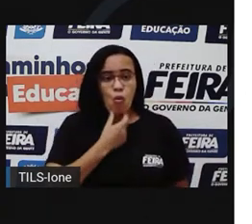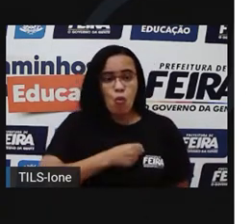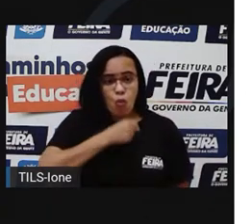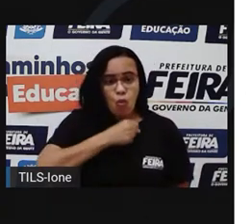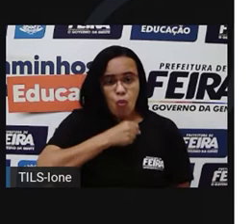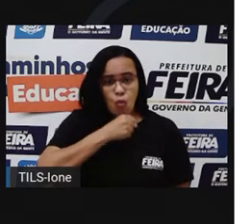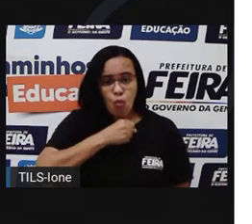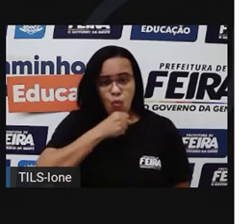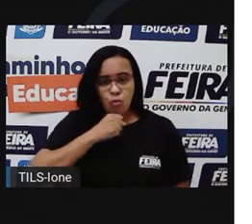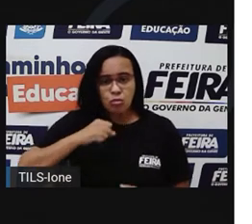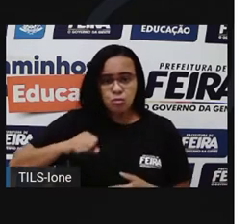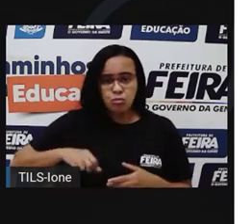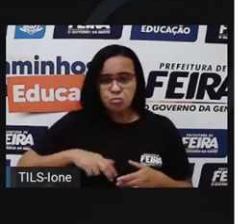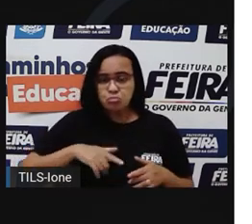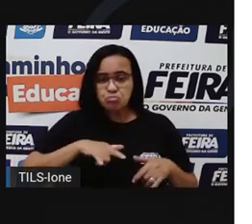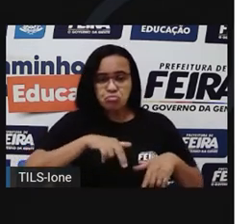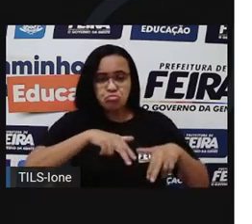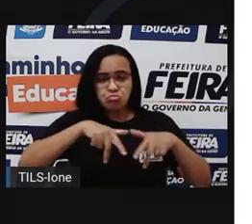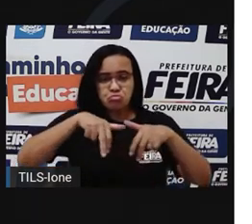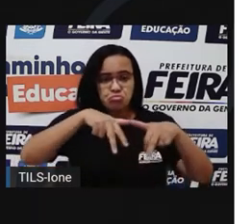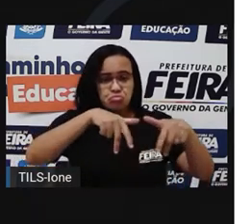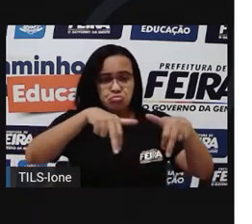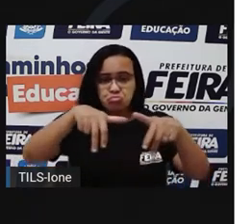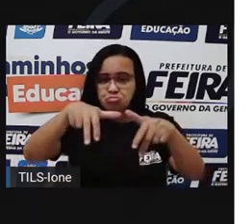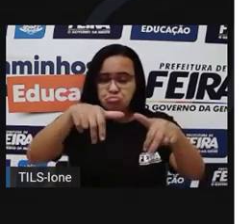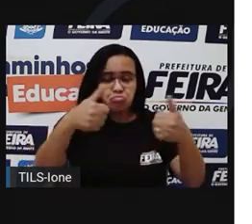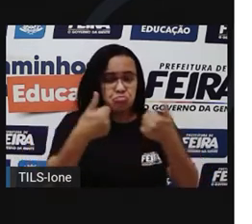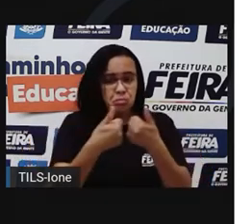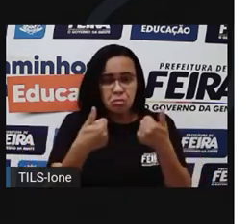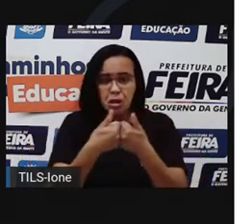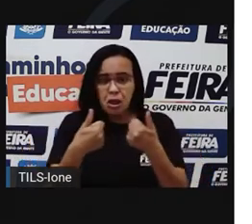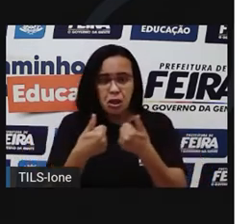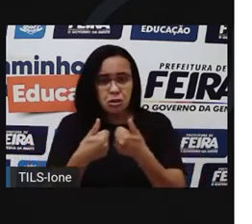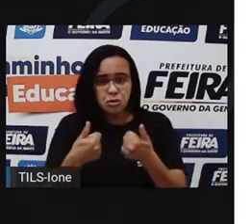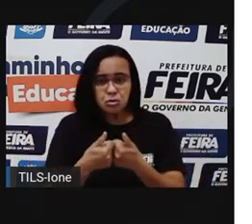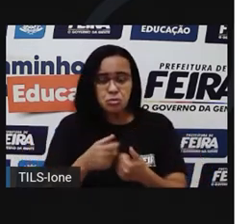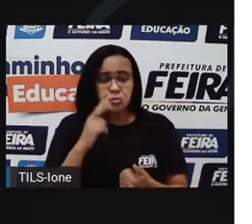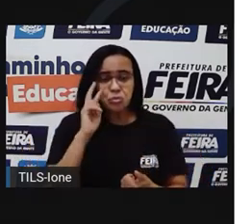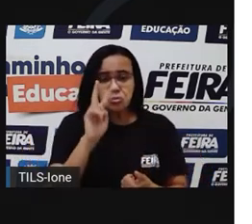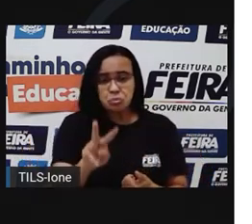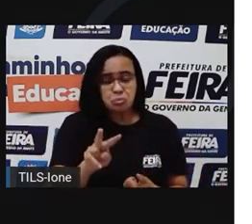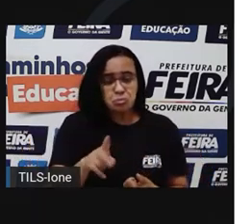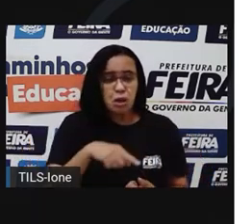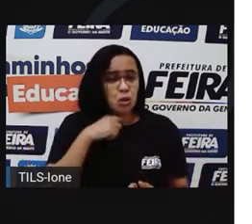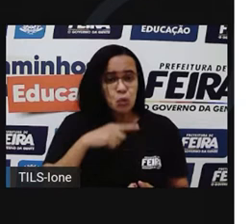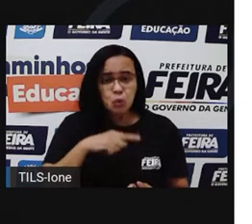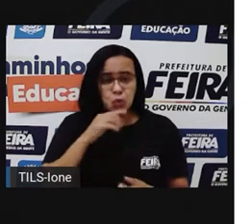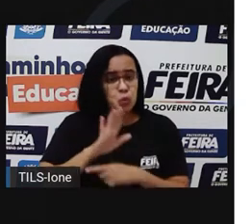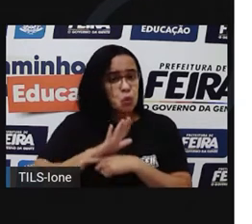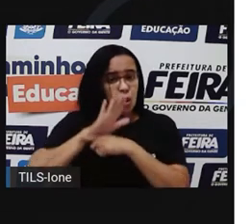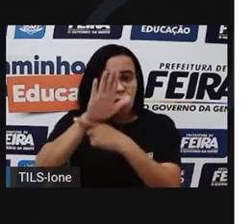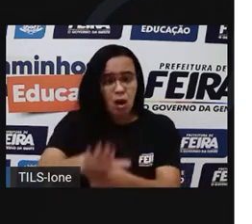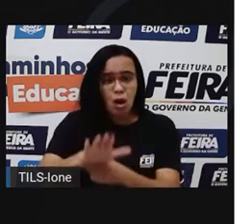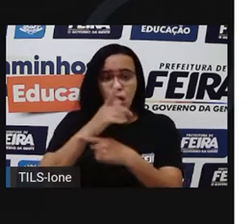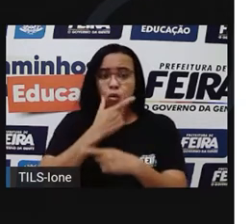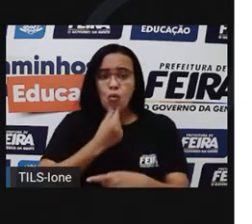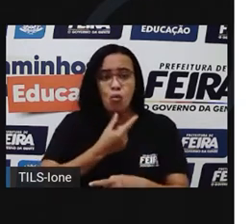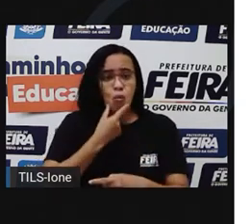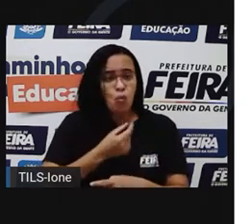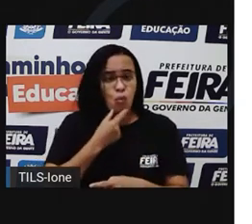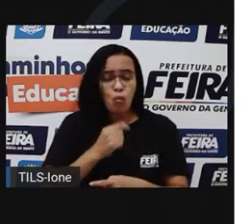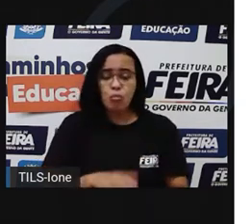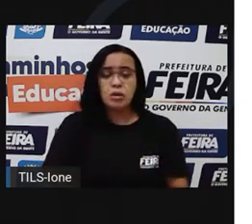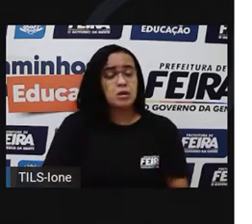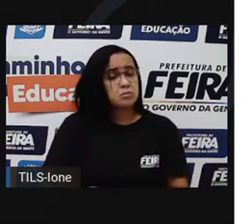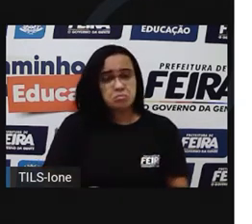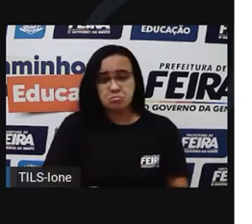mas não conseguiu ajudar. Dizem que ele é o contador da história e que até inventou um ritual para livrar-se do